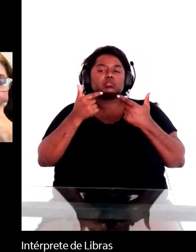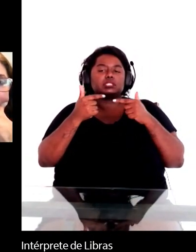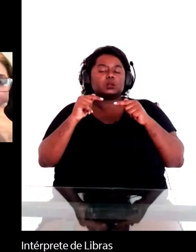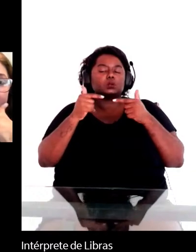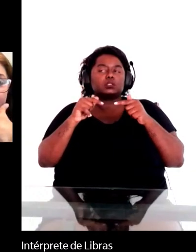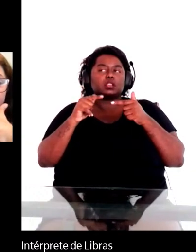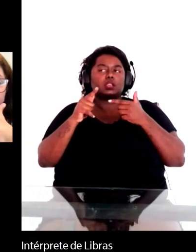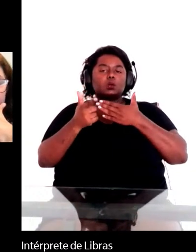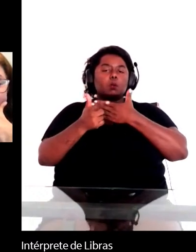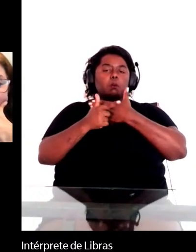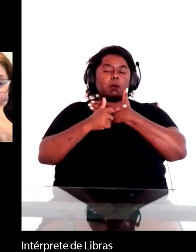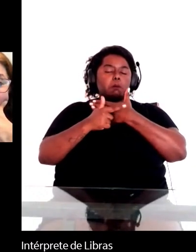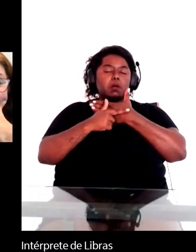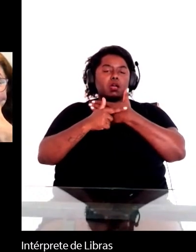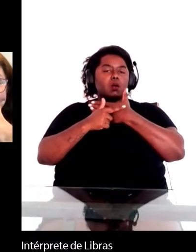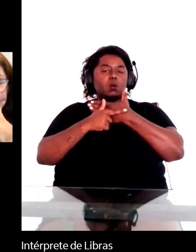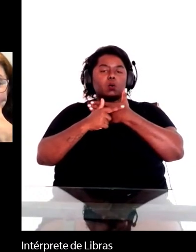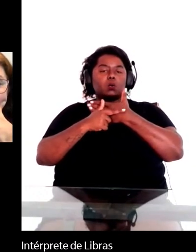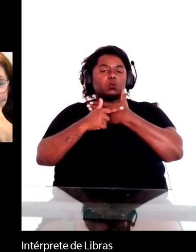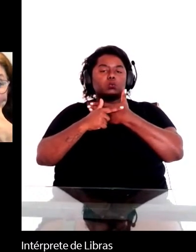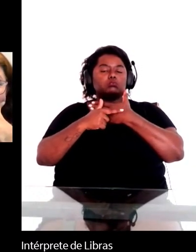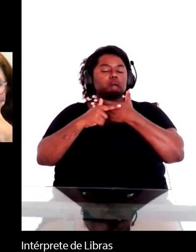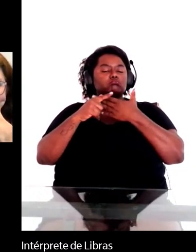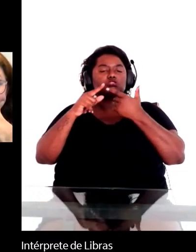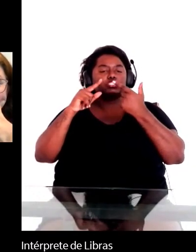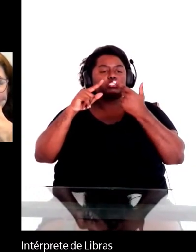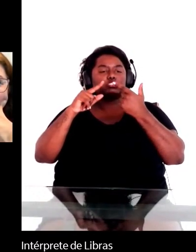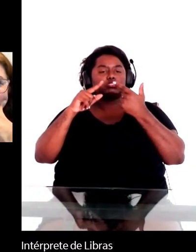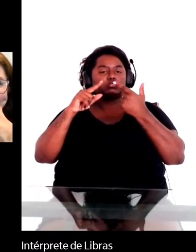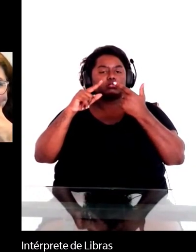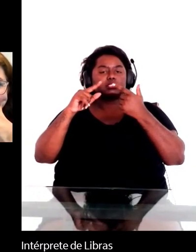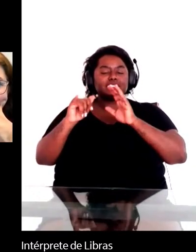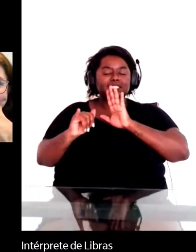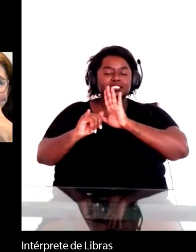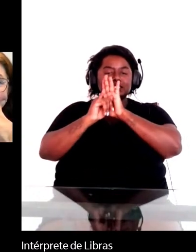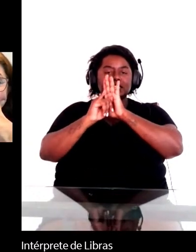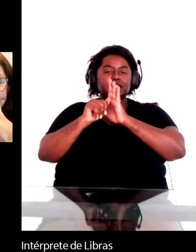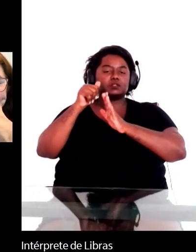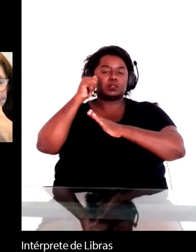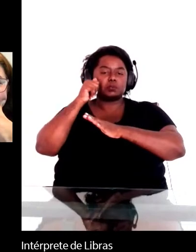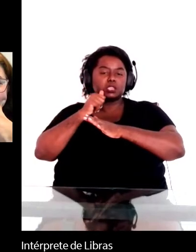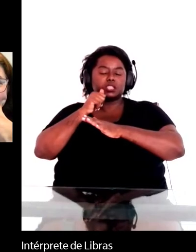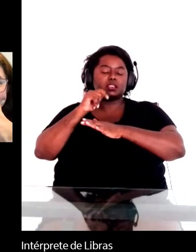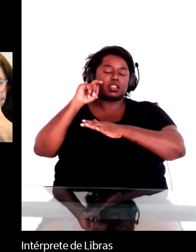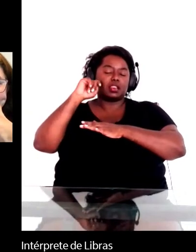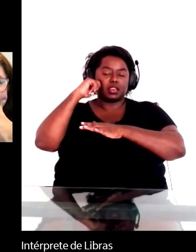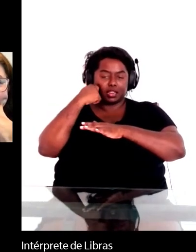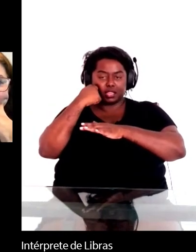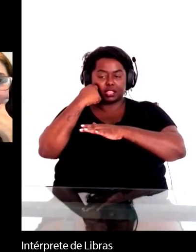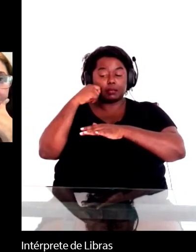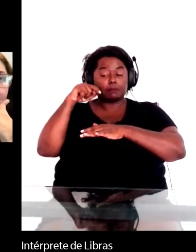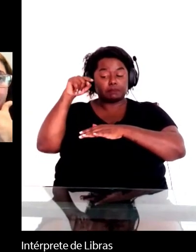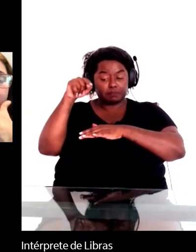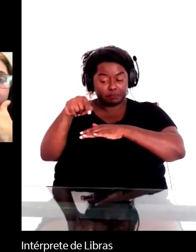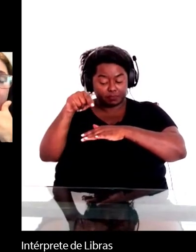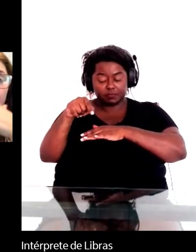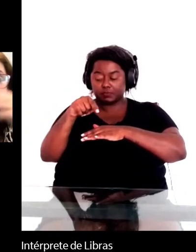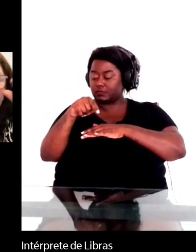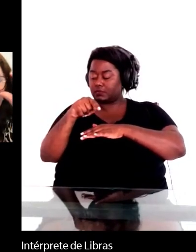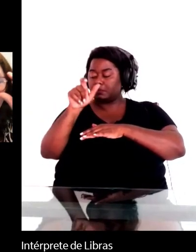na ressignificação da identidade feminina negra. Aqui, a personagem feminina